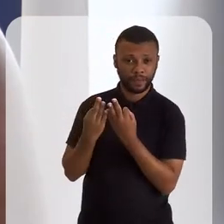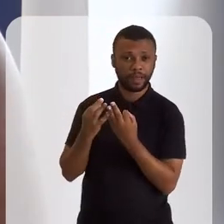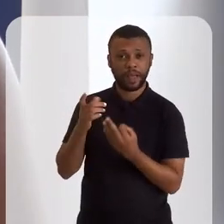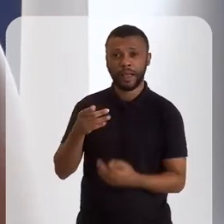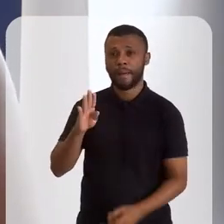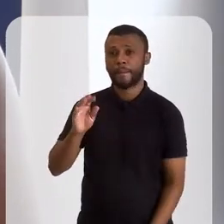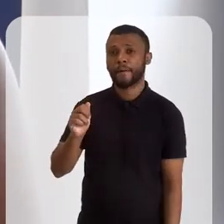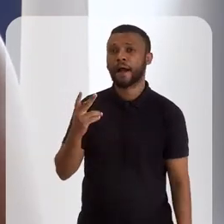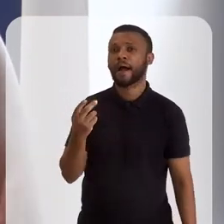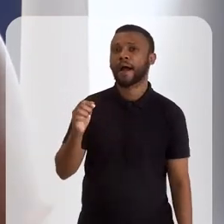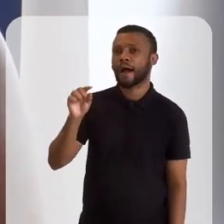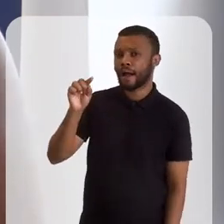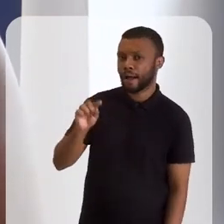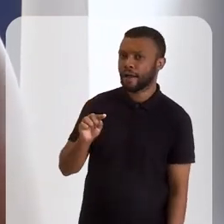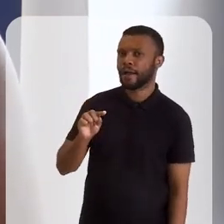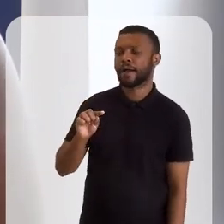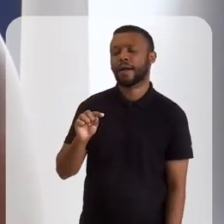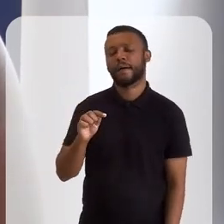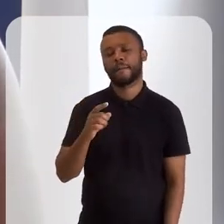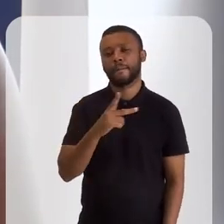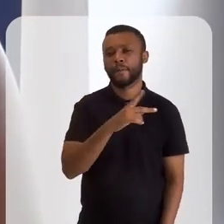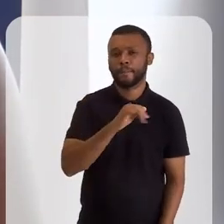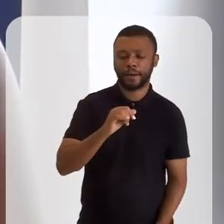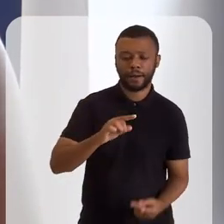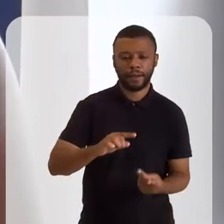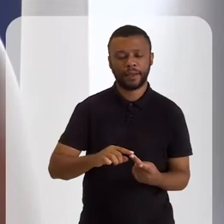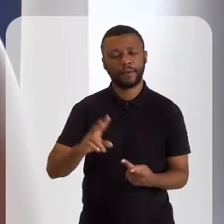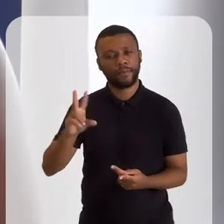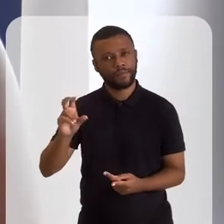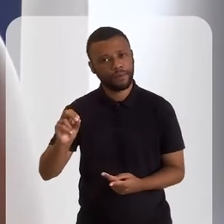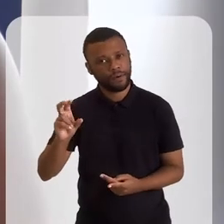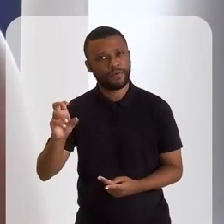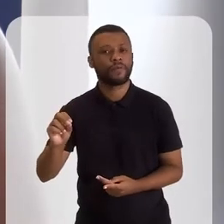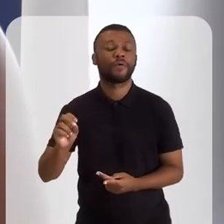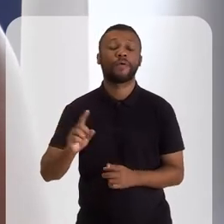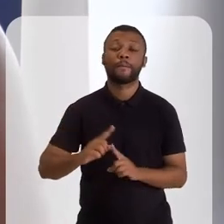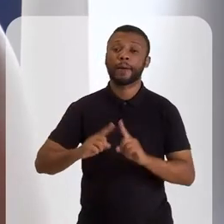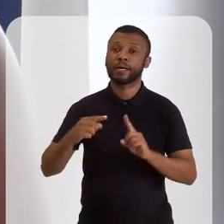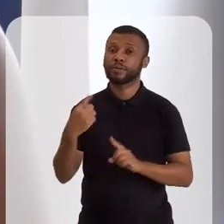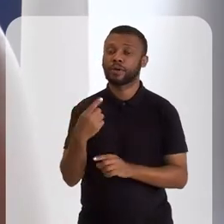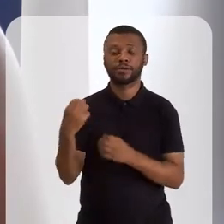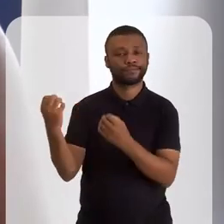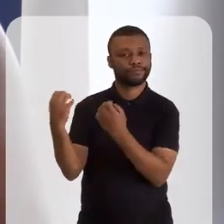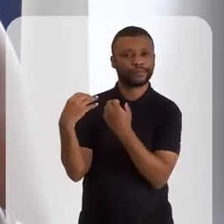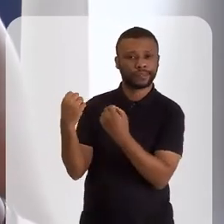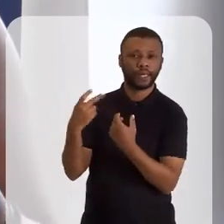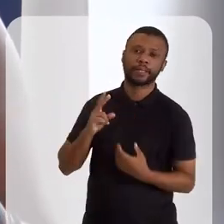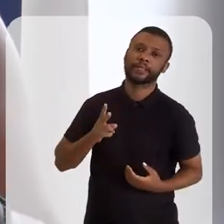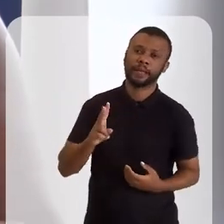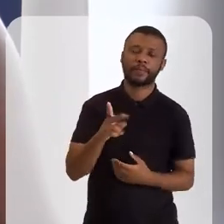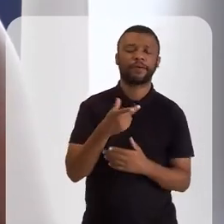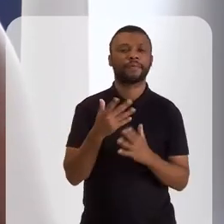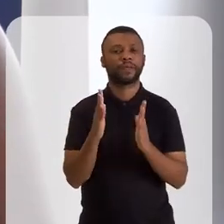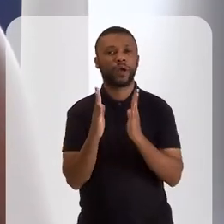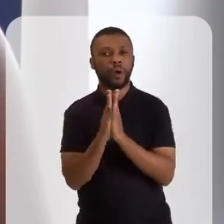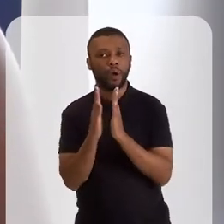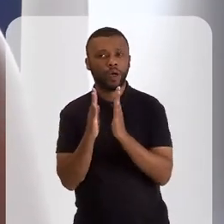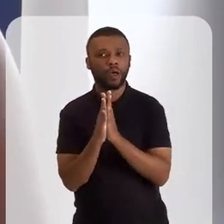família, eu sou de família Bahá'í, né? Meus pais, meu avô era Bahá'í. Mas a gente, eu sempre fui ensinada, por exemplo, a fazer